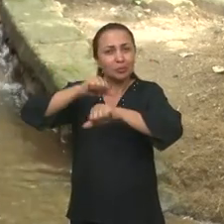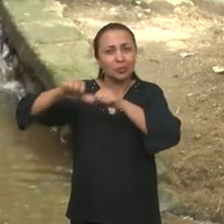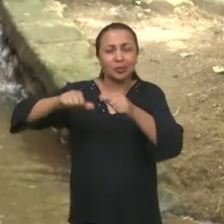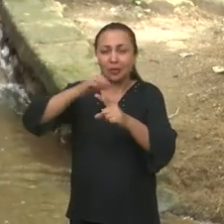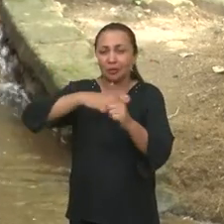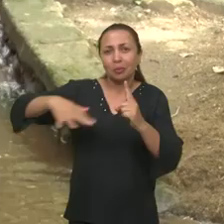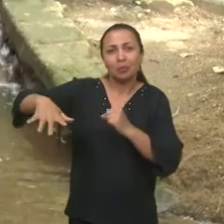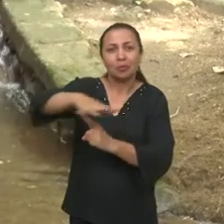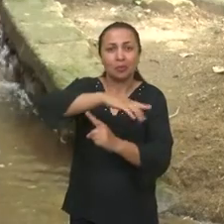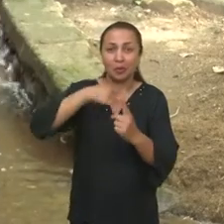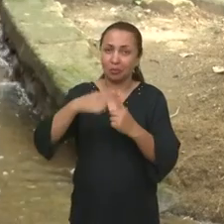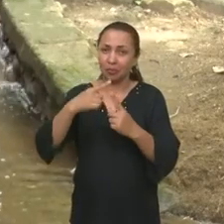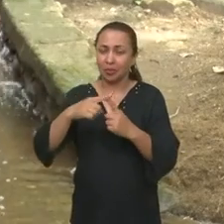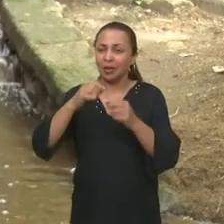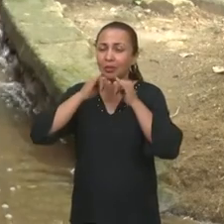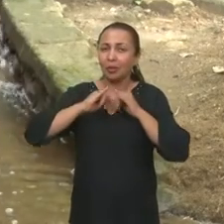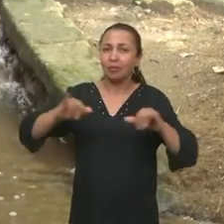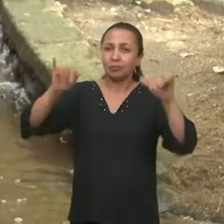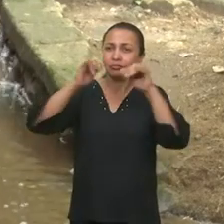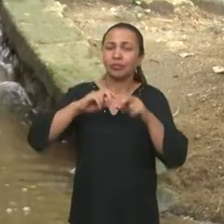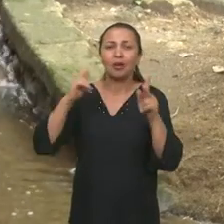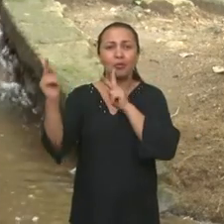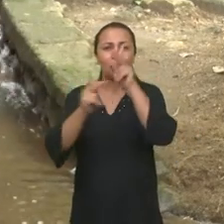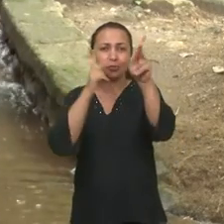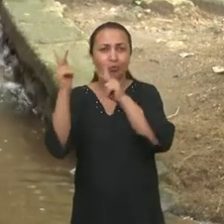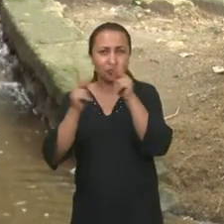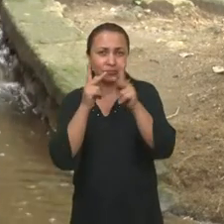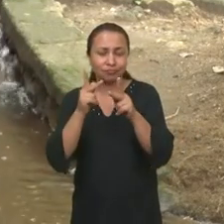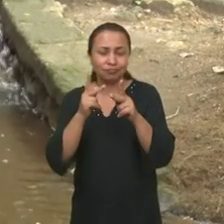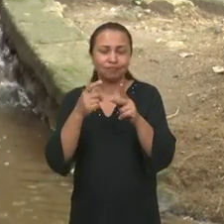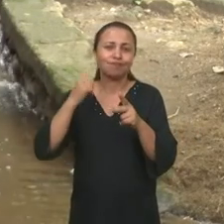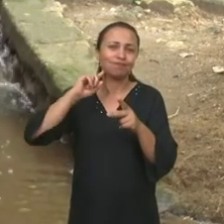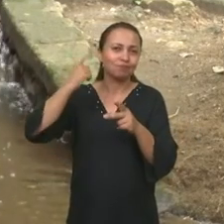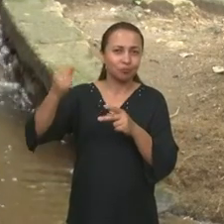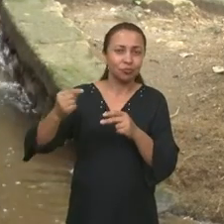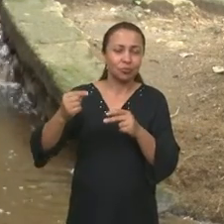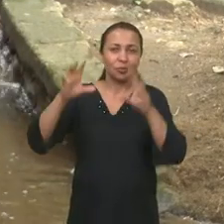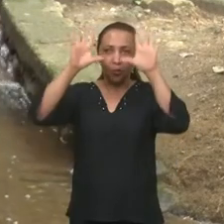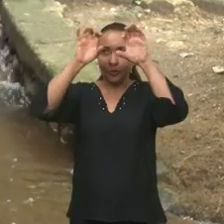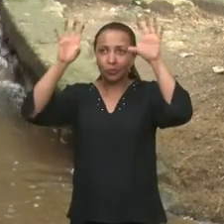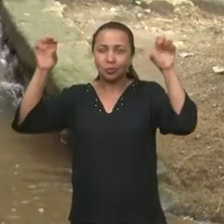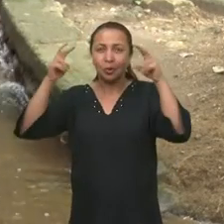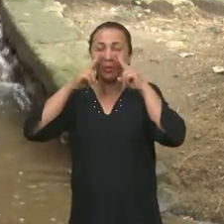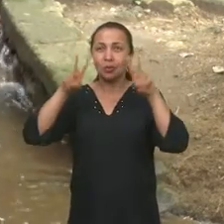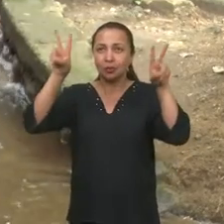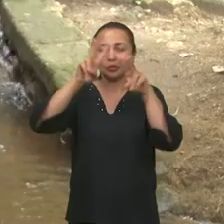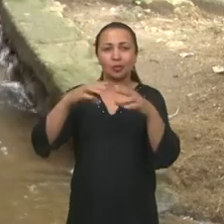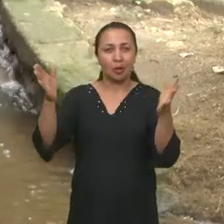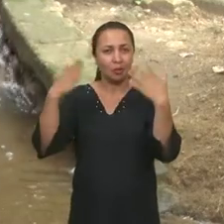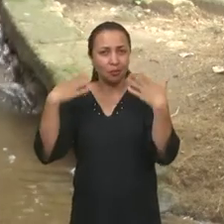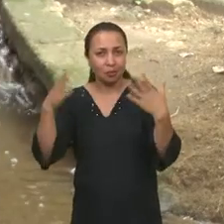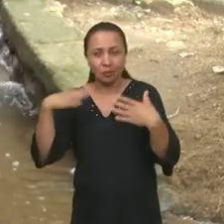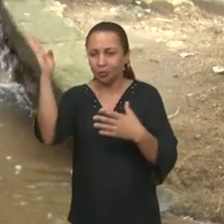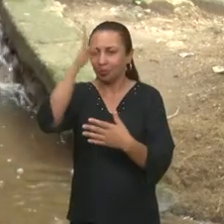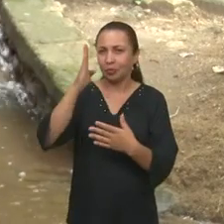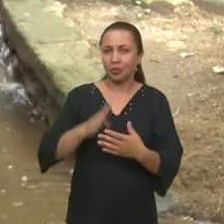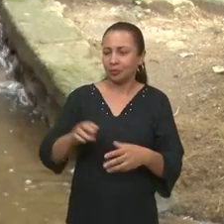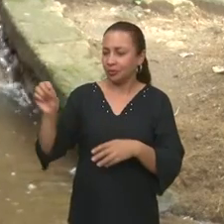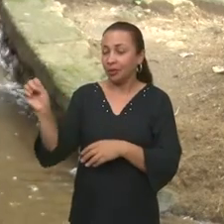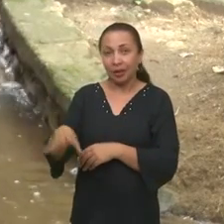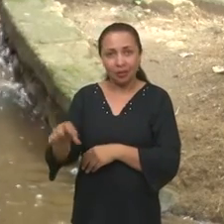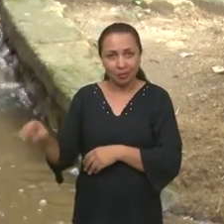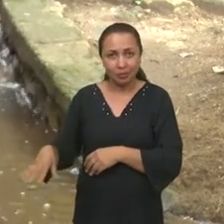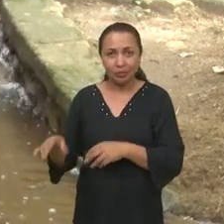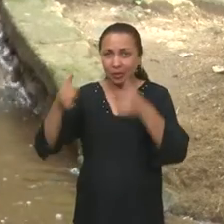ambiente, principalmente por conta da emissão de gases do efeito estufa. De acordo com o Observatório do Clima, no Brasil, a